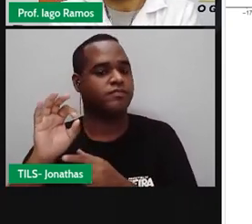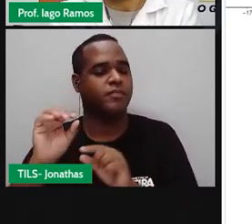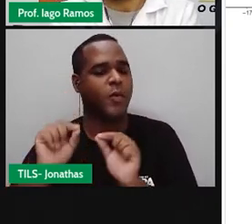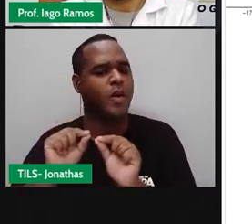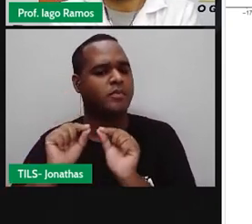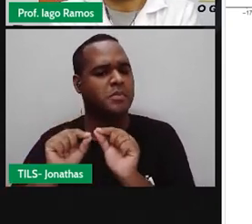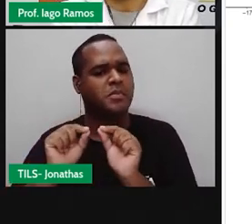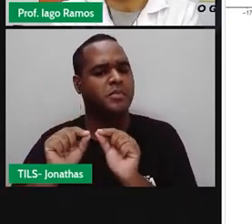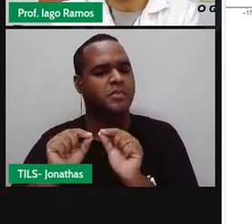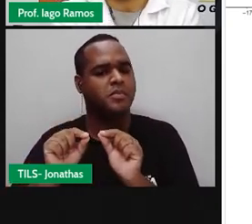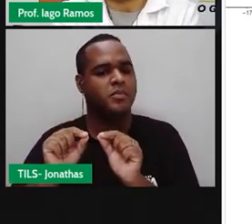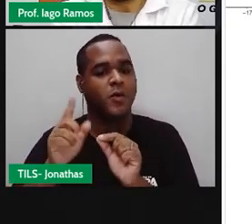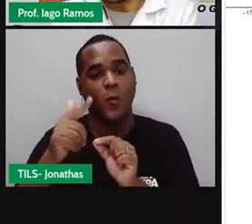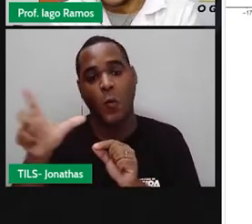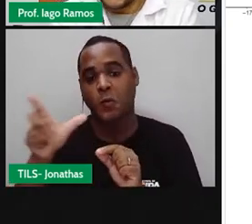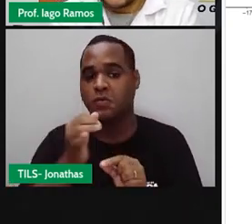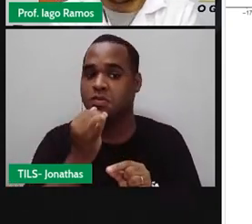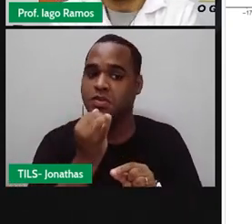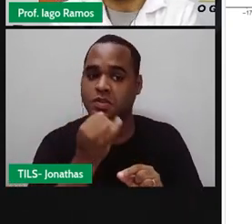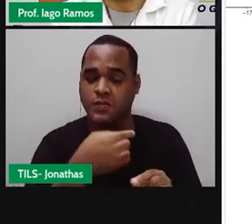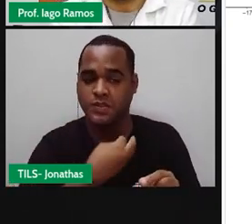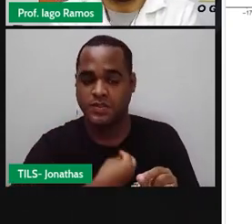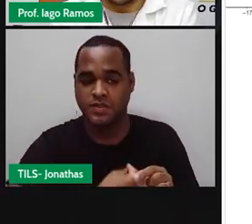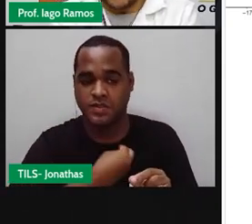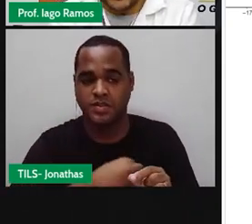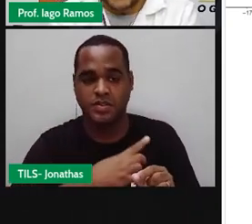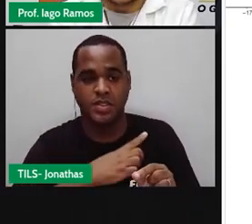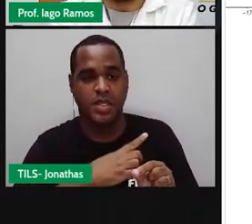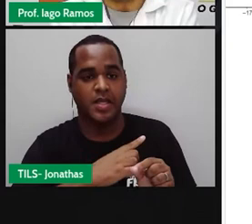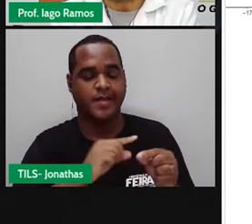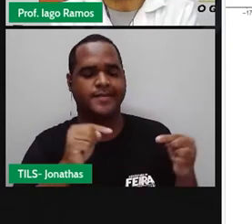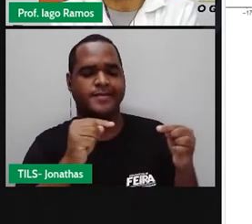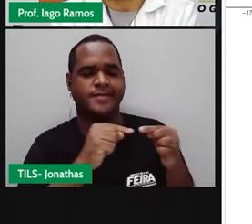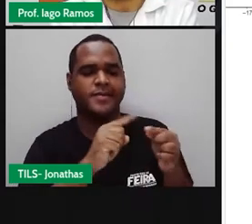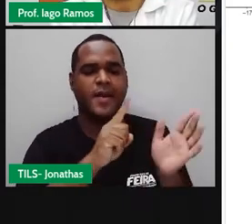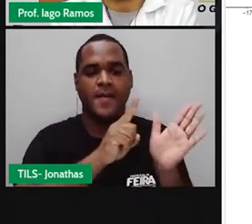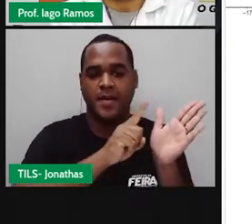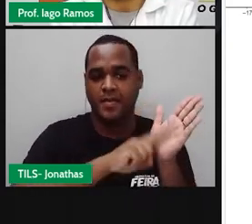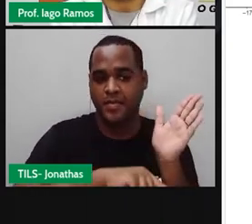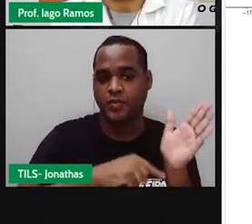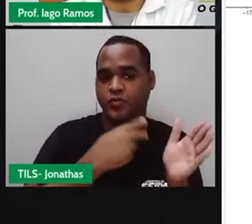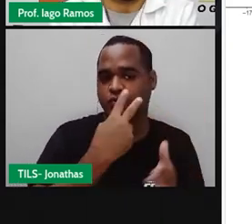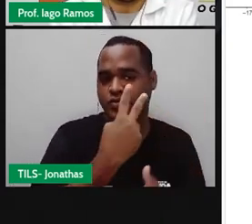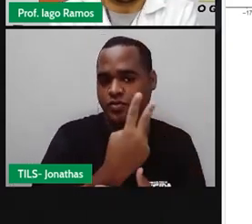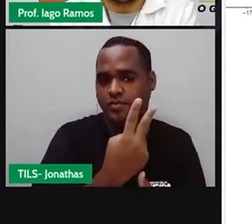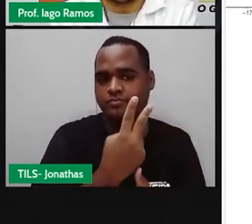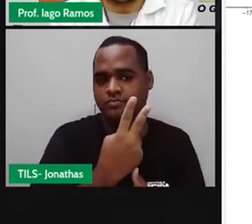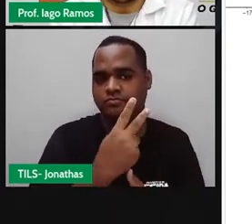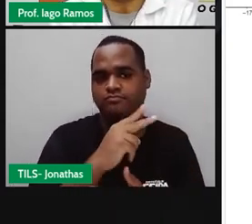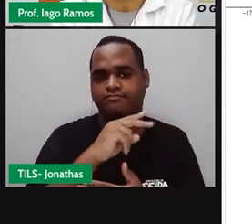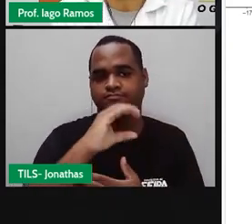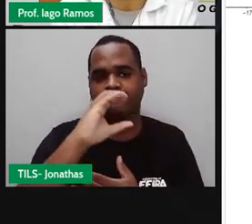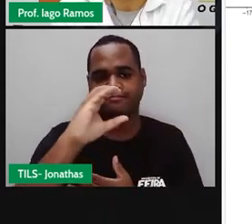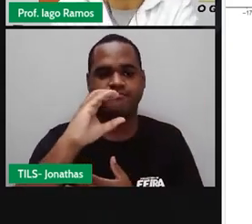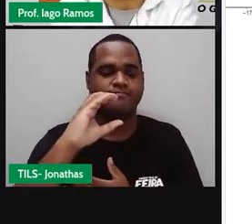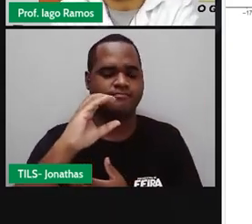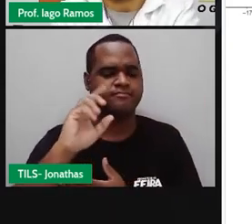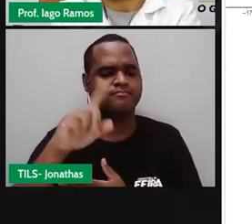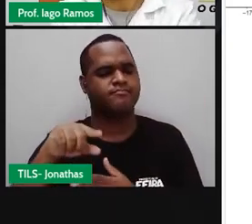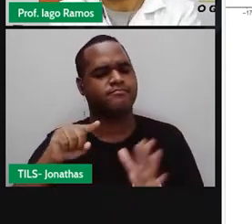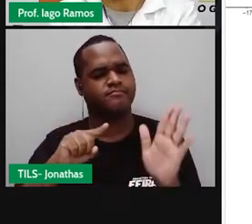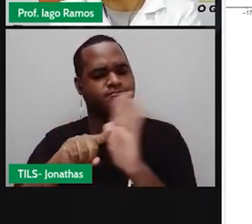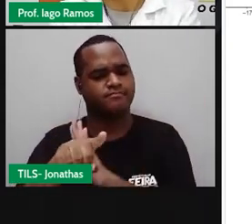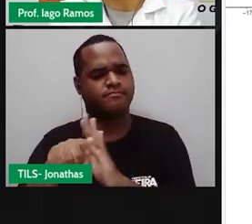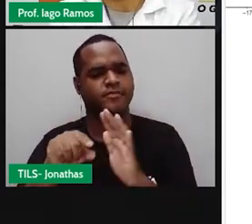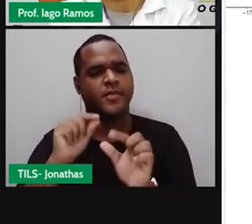Imagine outro lugar fazendo menos dois graus Celsius. Aí eu te pergunto,